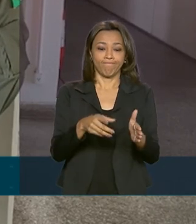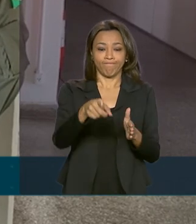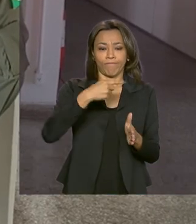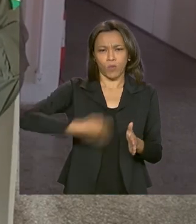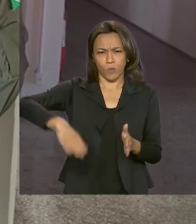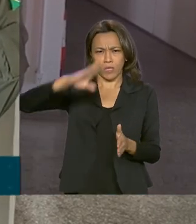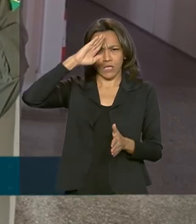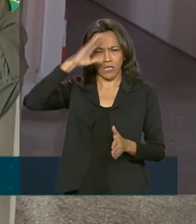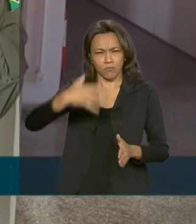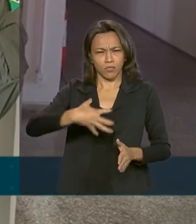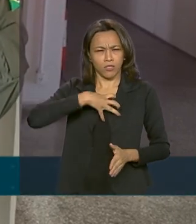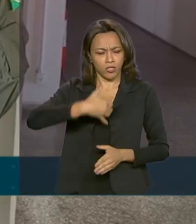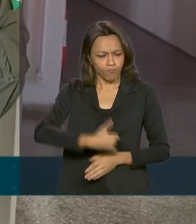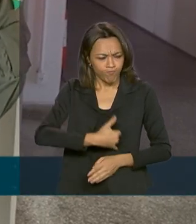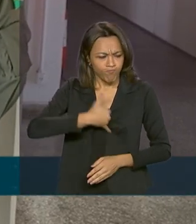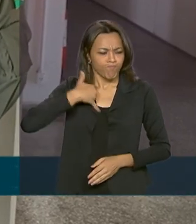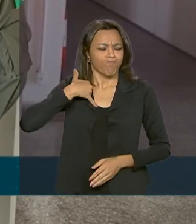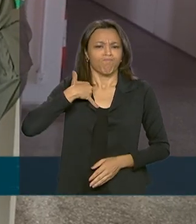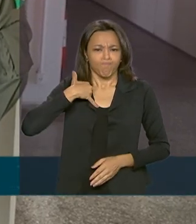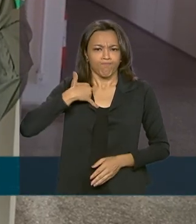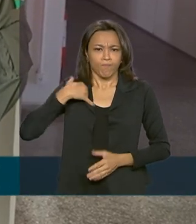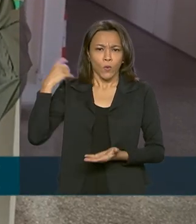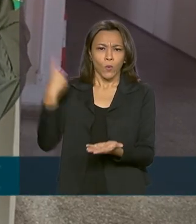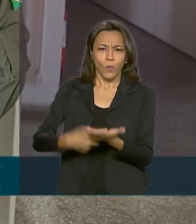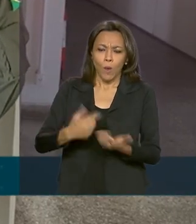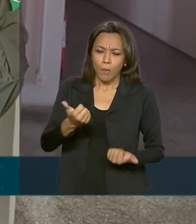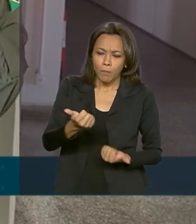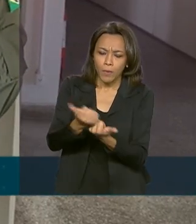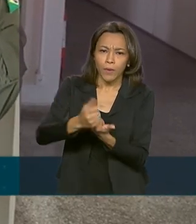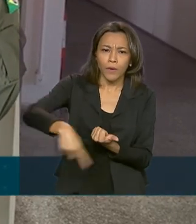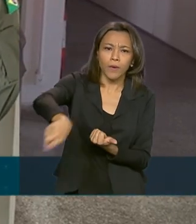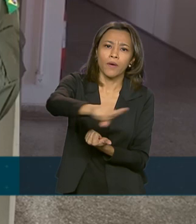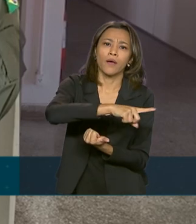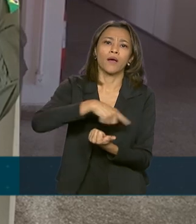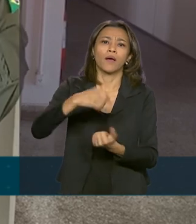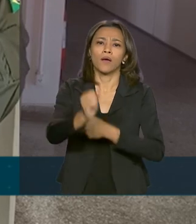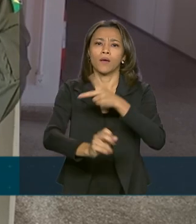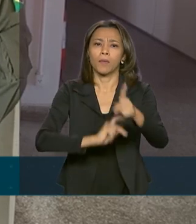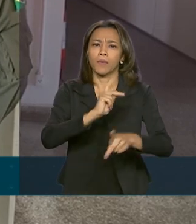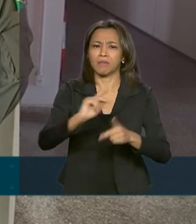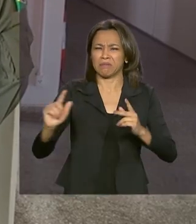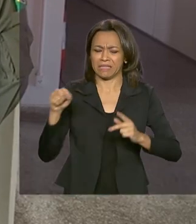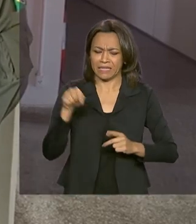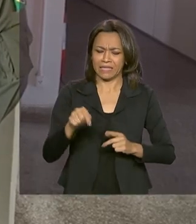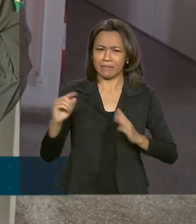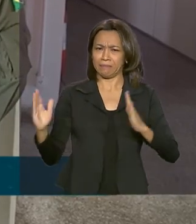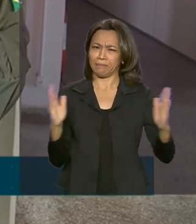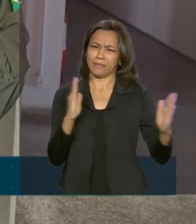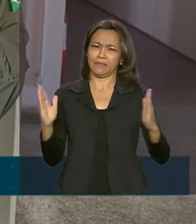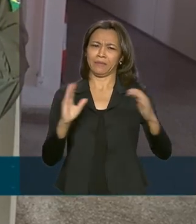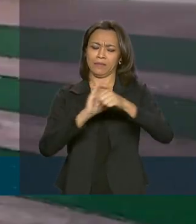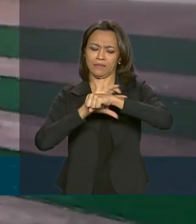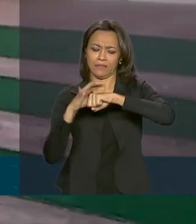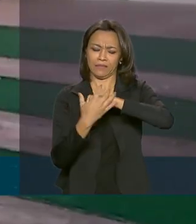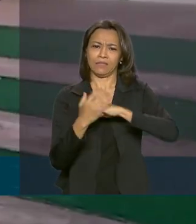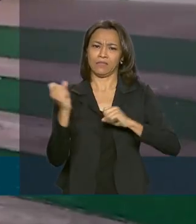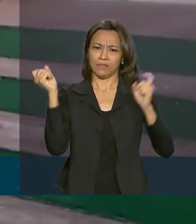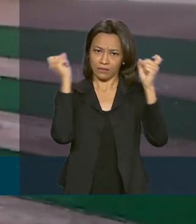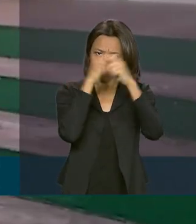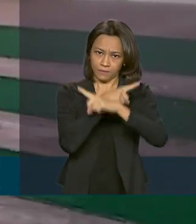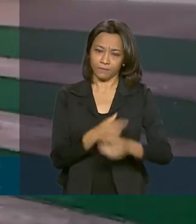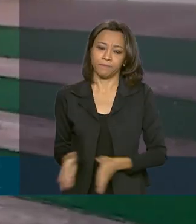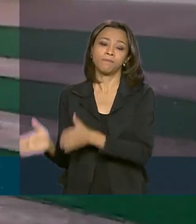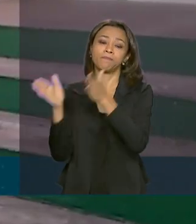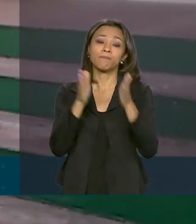em apoiar nesse tipo de missão, a missão de apoio à população nesse momento de pandemia que o mundo vivencia. Maria